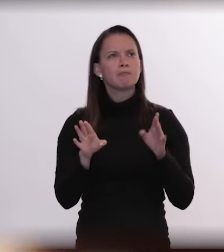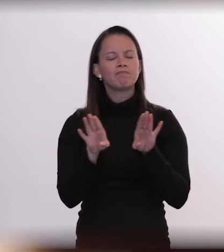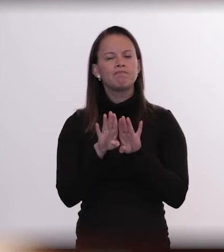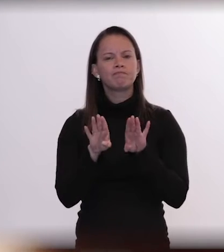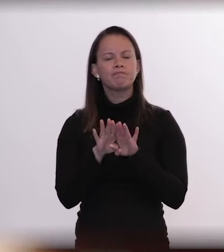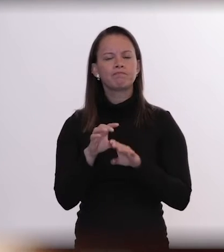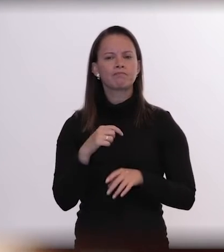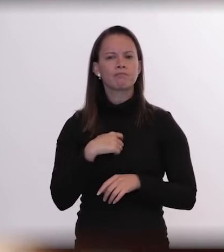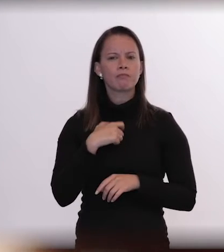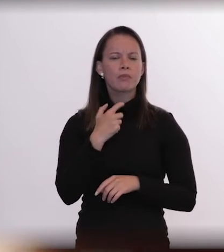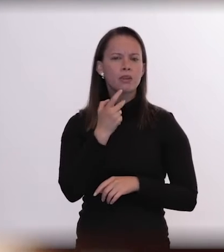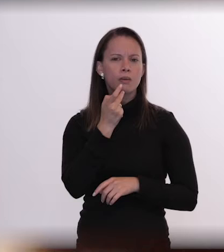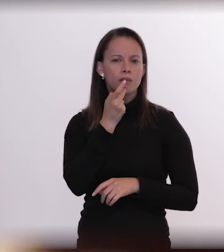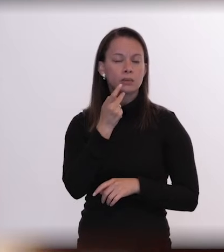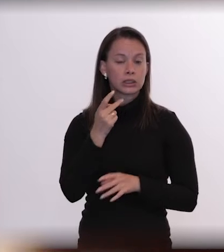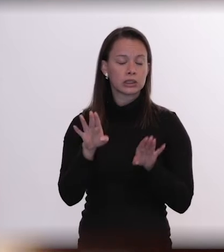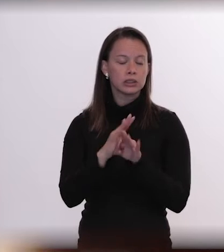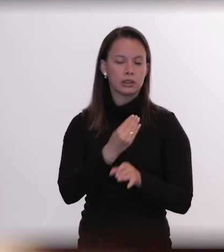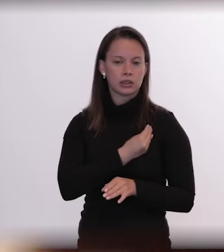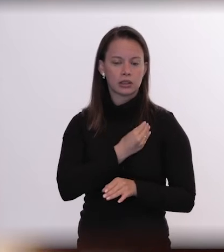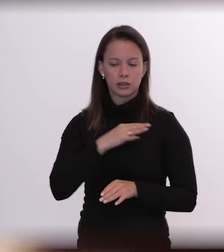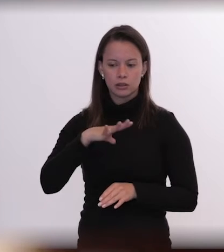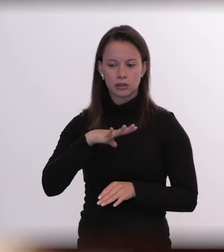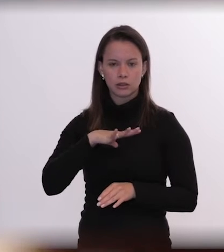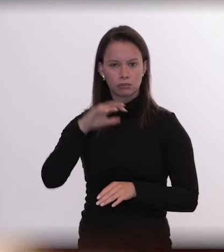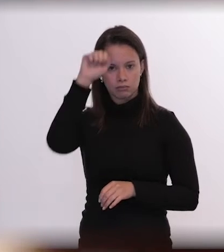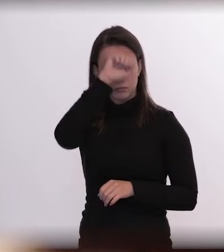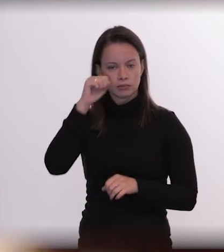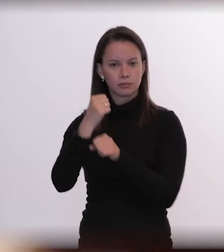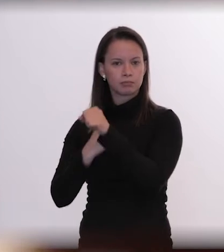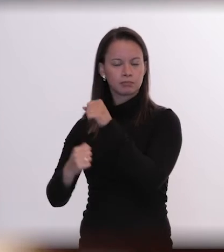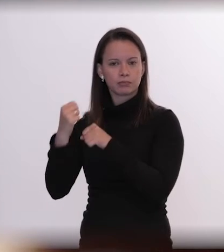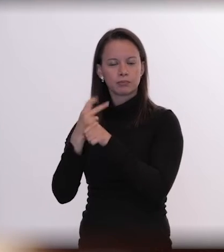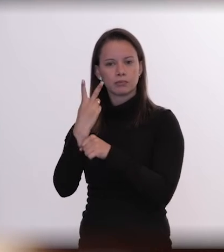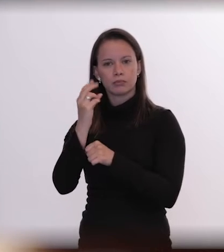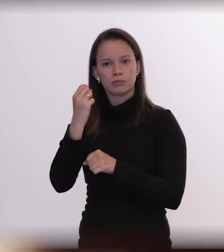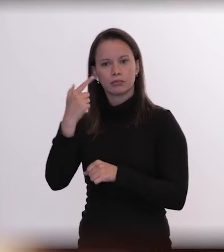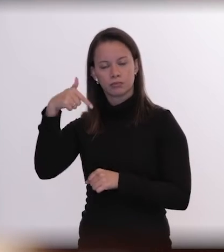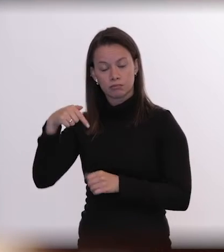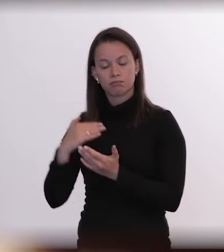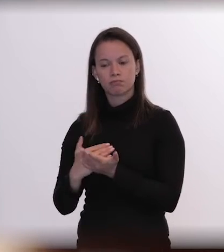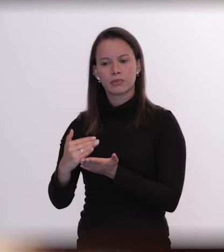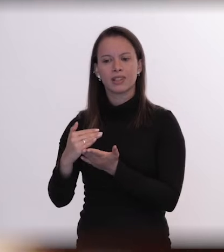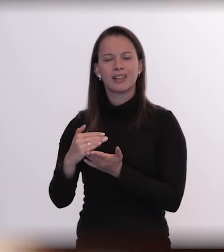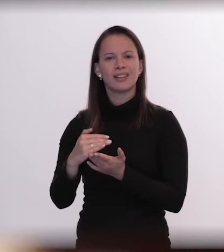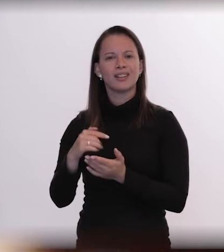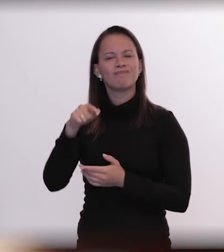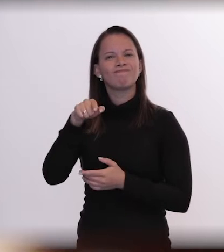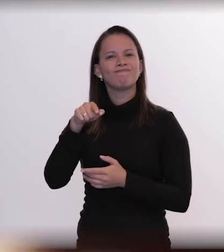pela qual eu moro em Altamira desde 2017 que em Altamira acontece primeiro.